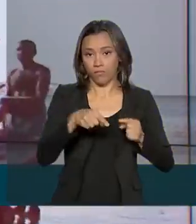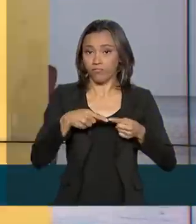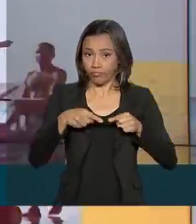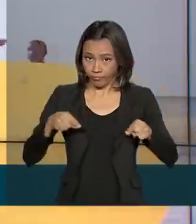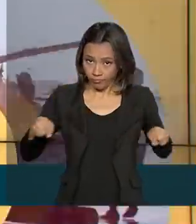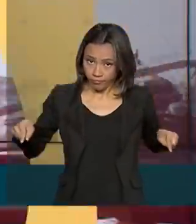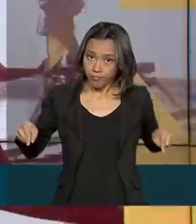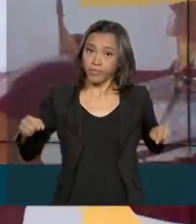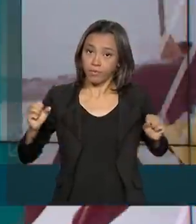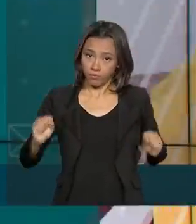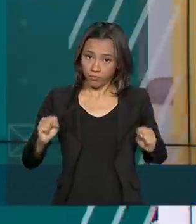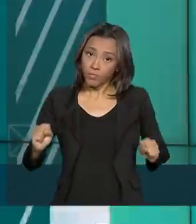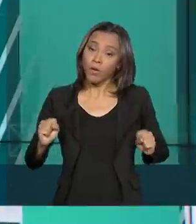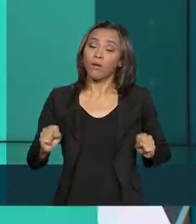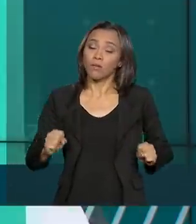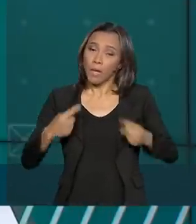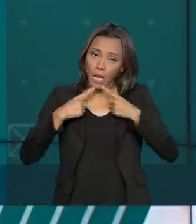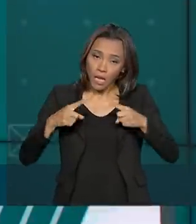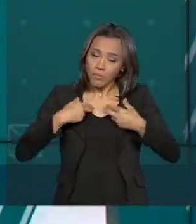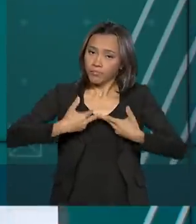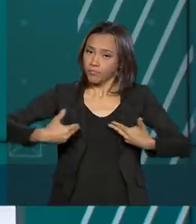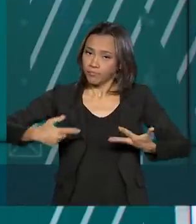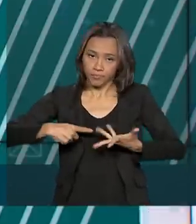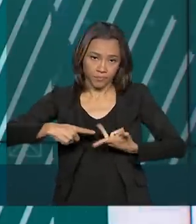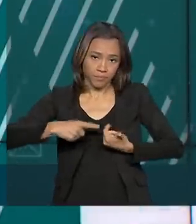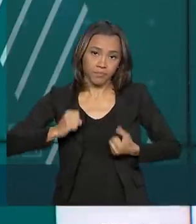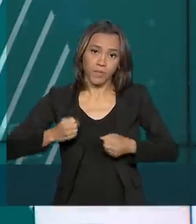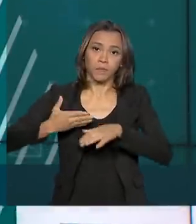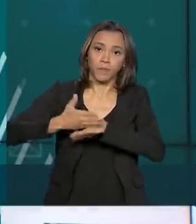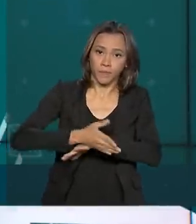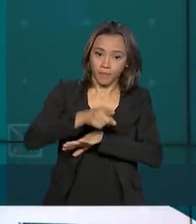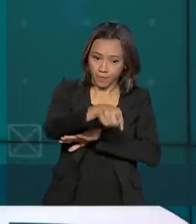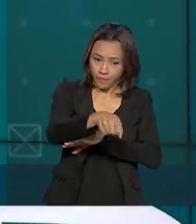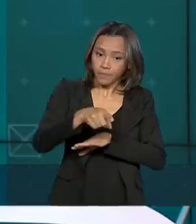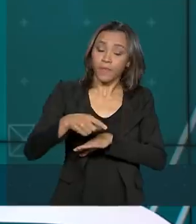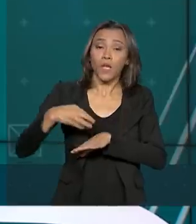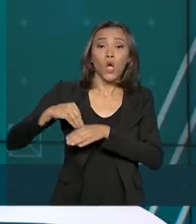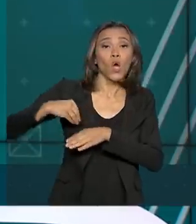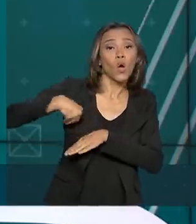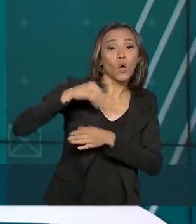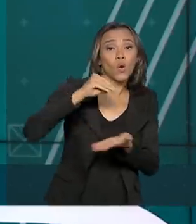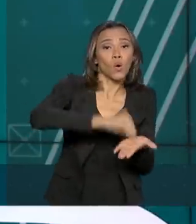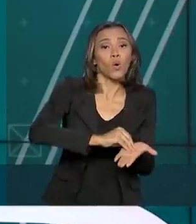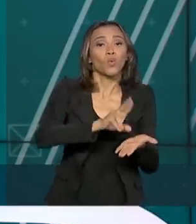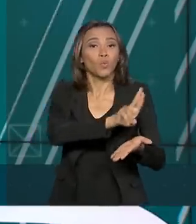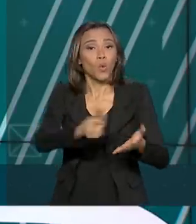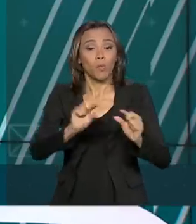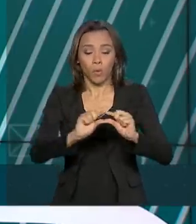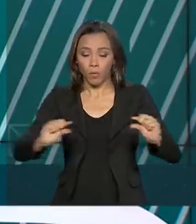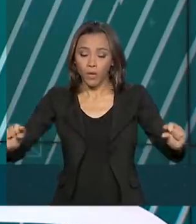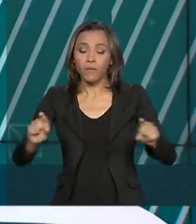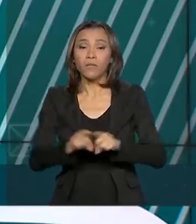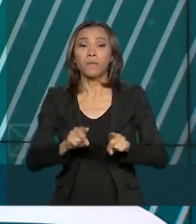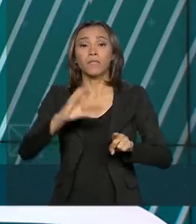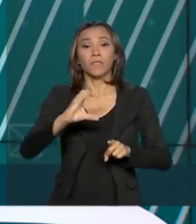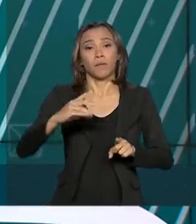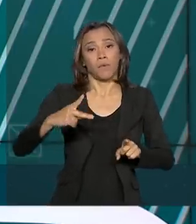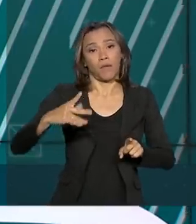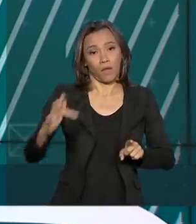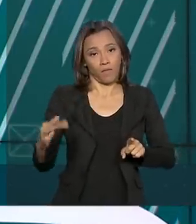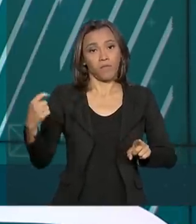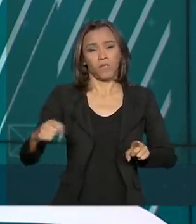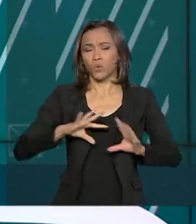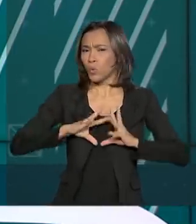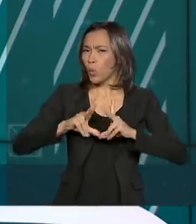.gov.br. É necessário informar o nome completo e o CPF. Todas as